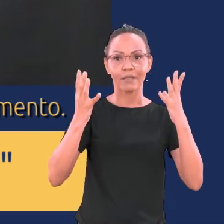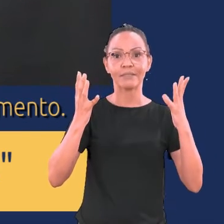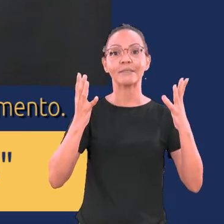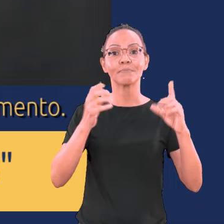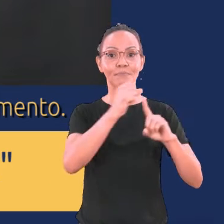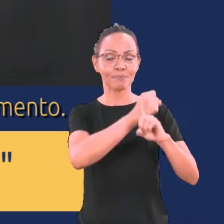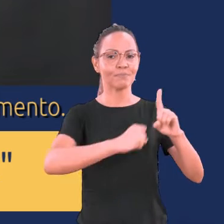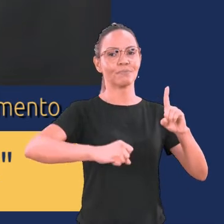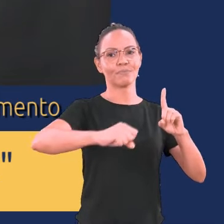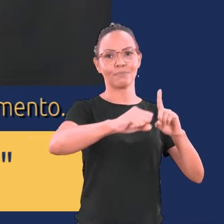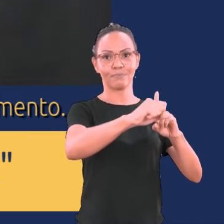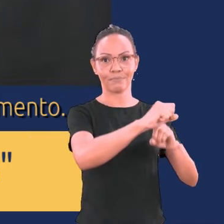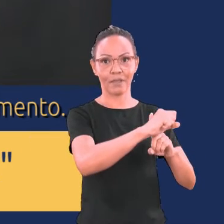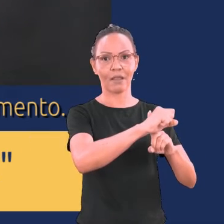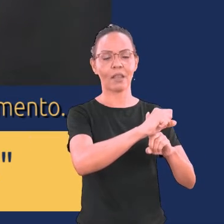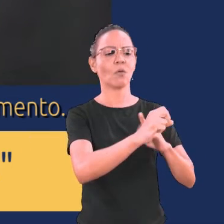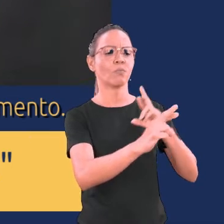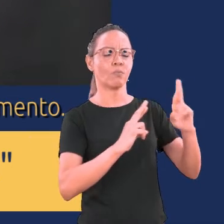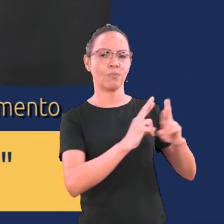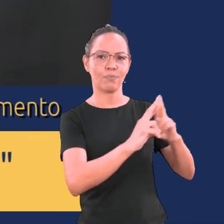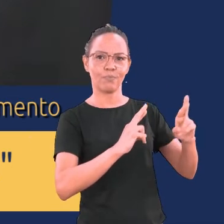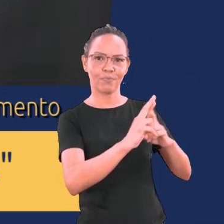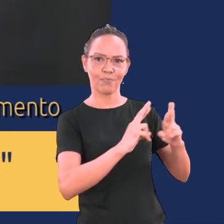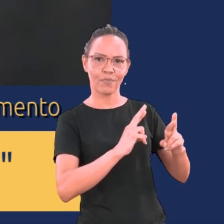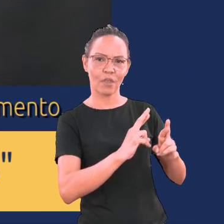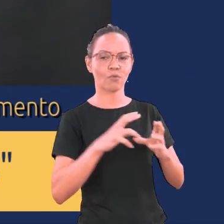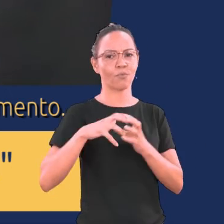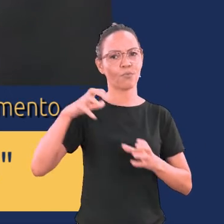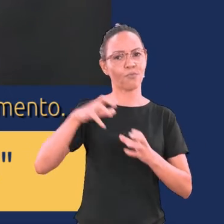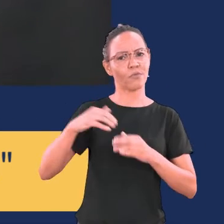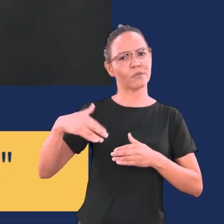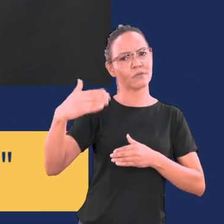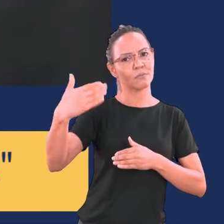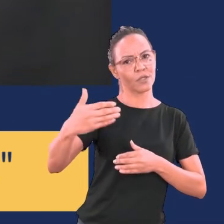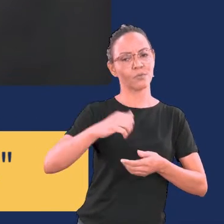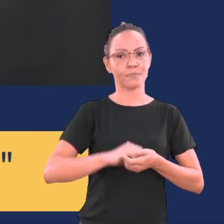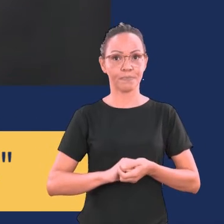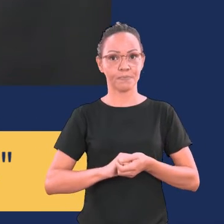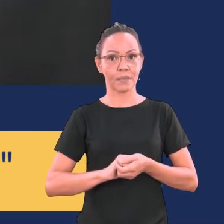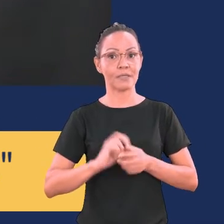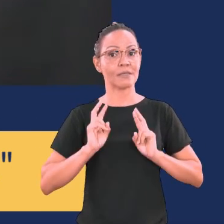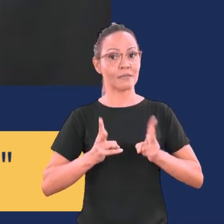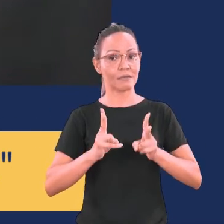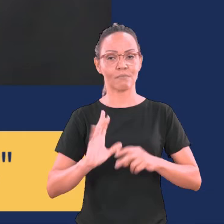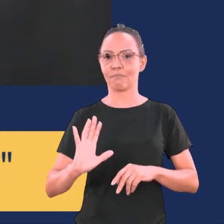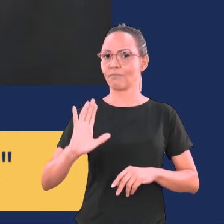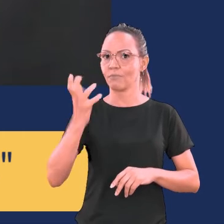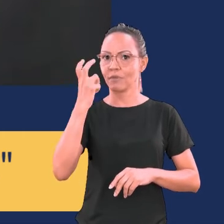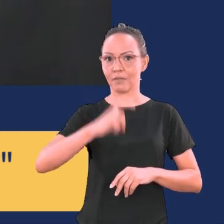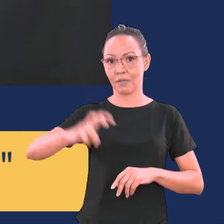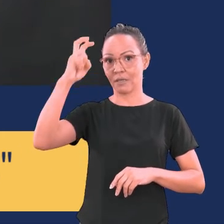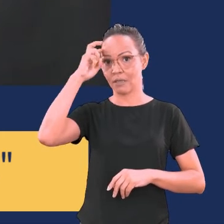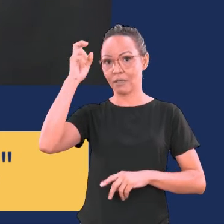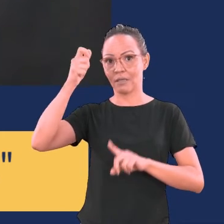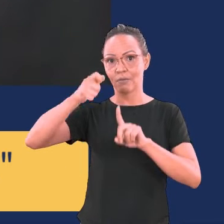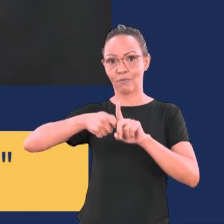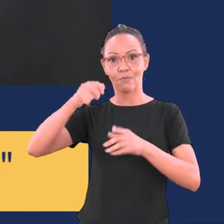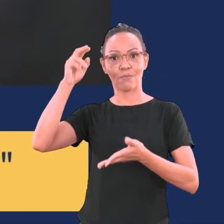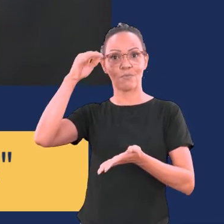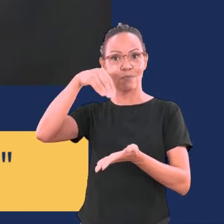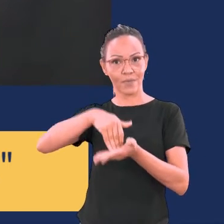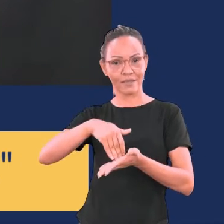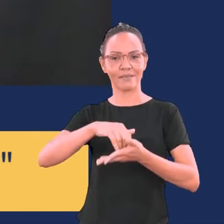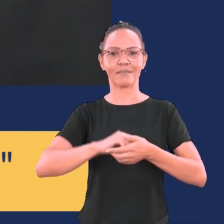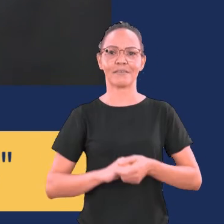acontecem na sociedade relacionadas ao envelhecimento. As atividades ocorrem sempre na última quinta